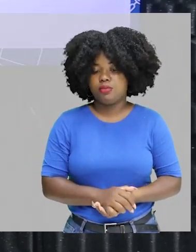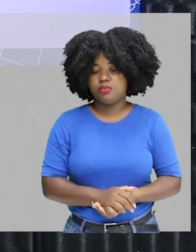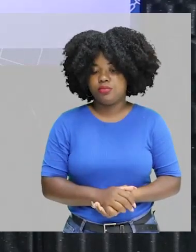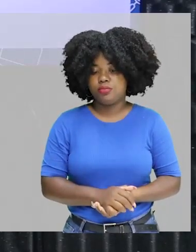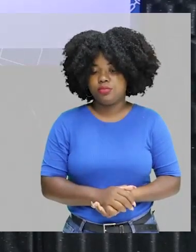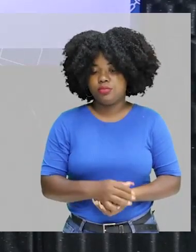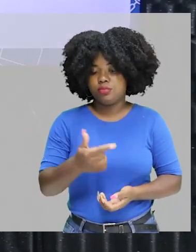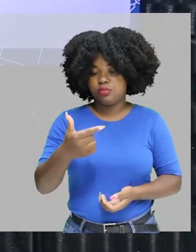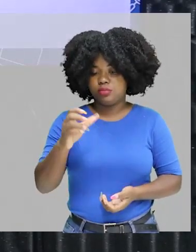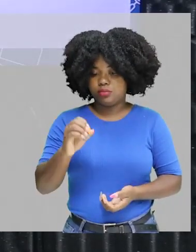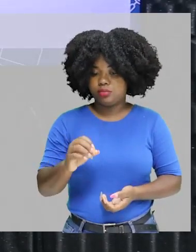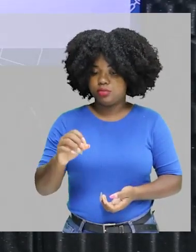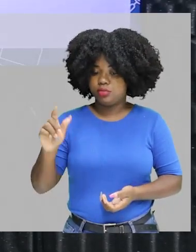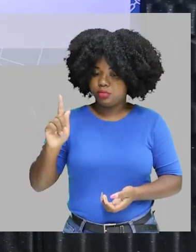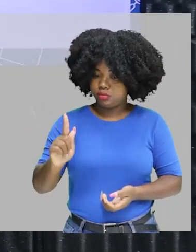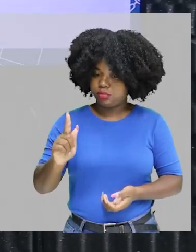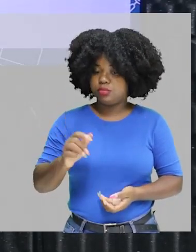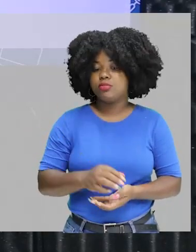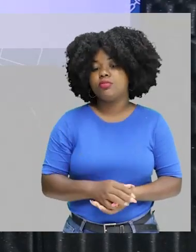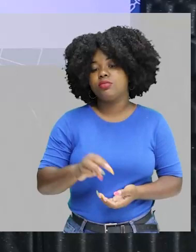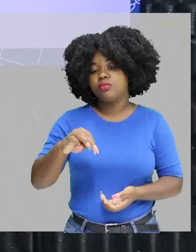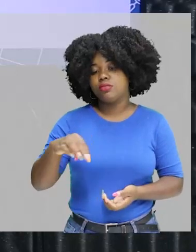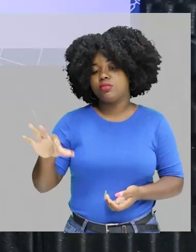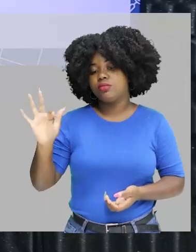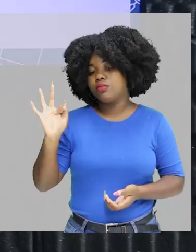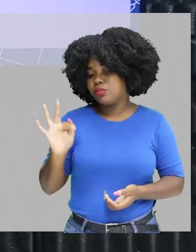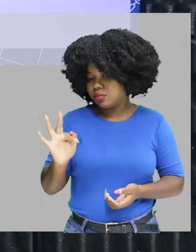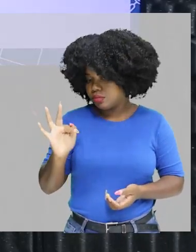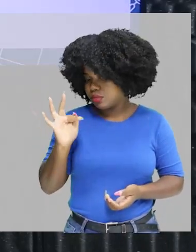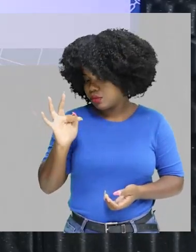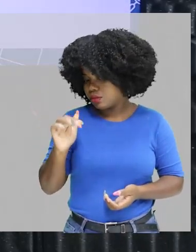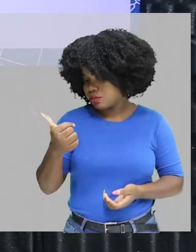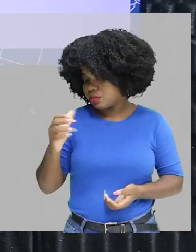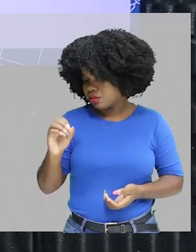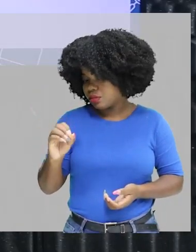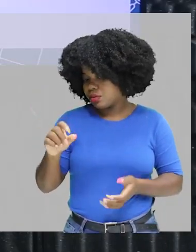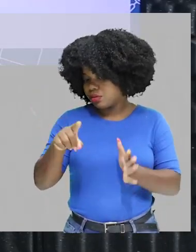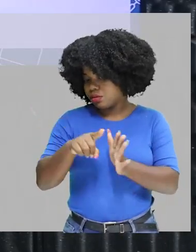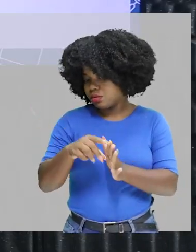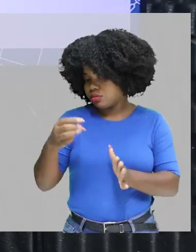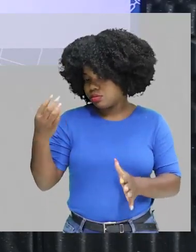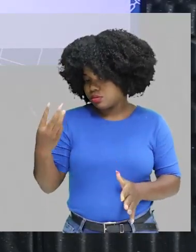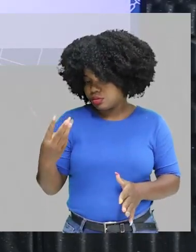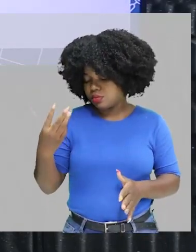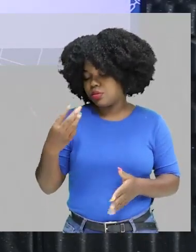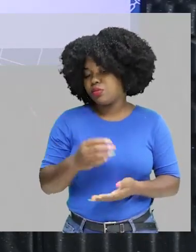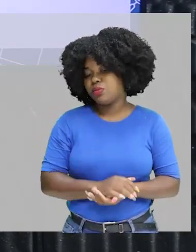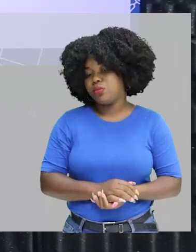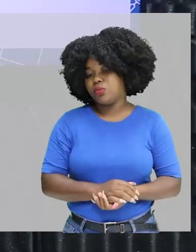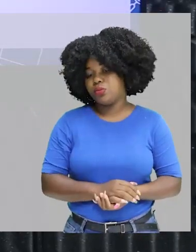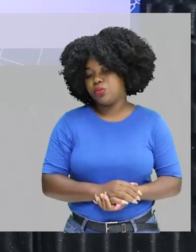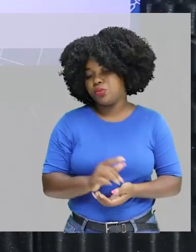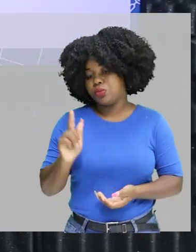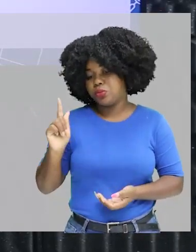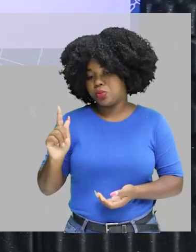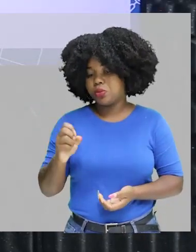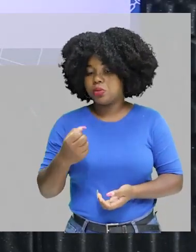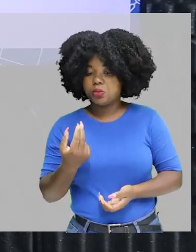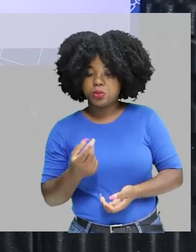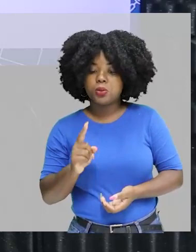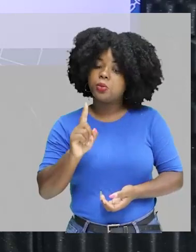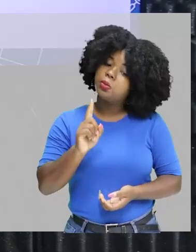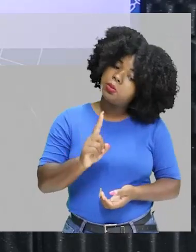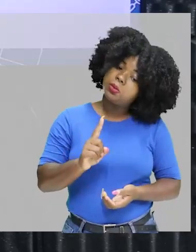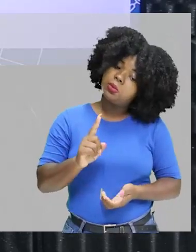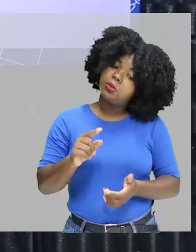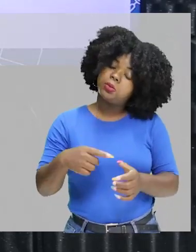20 gramas, a massa final, 10 a menos 3 gramas. Ou então, 1 vezes